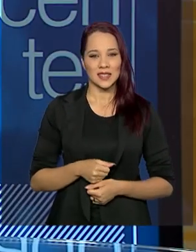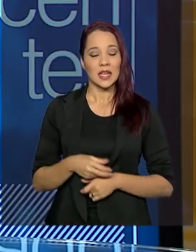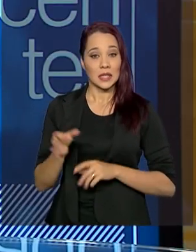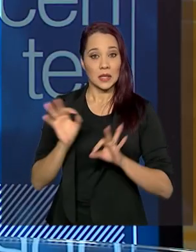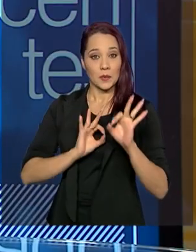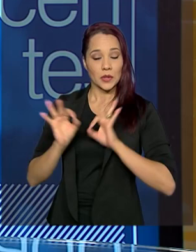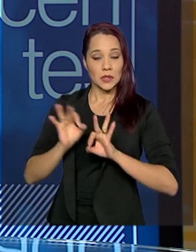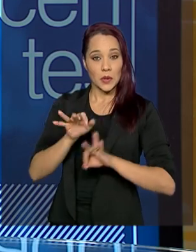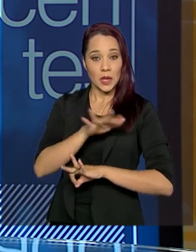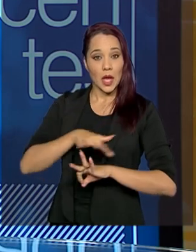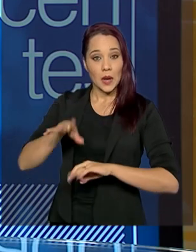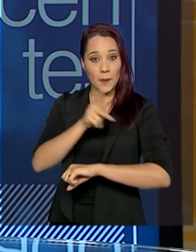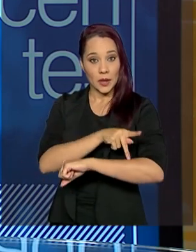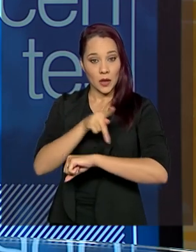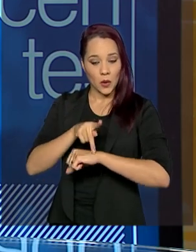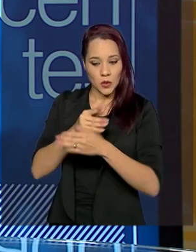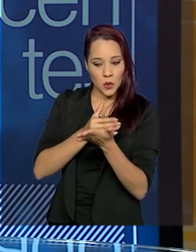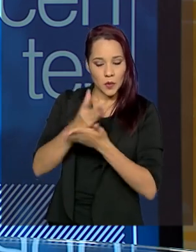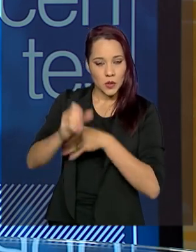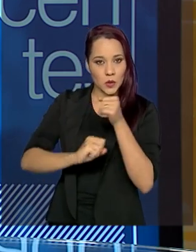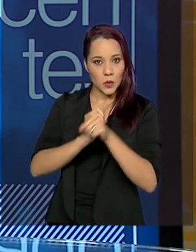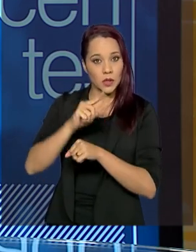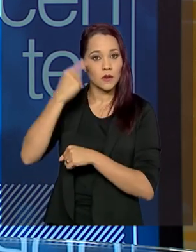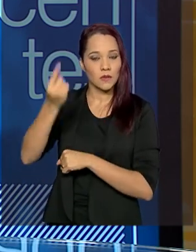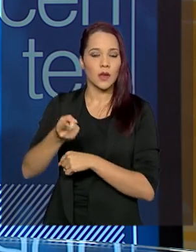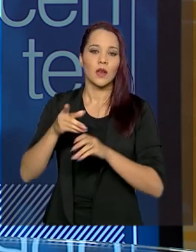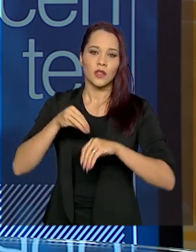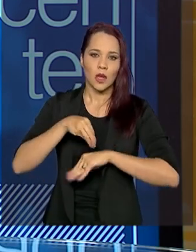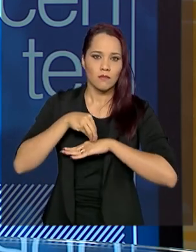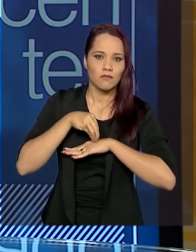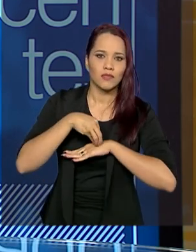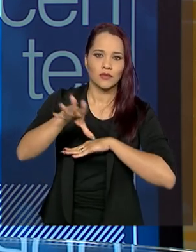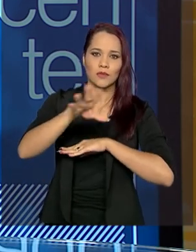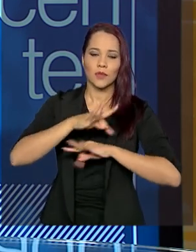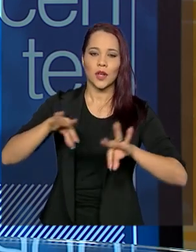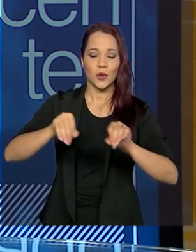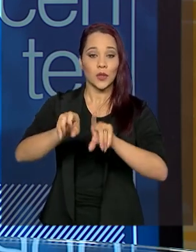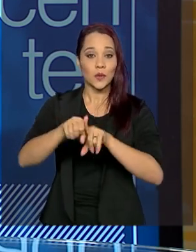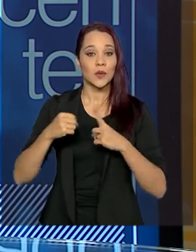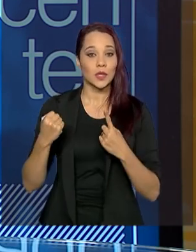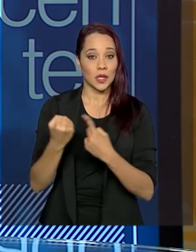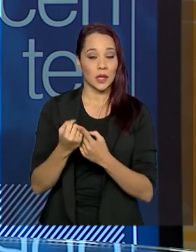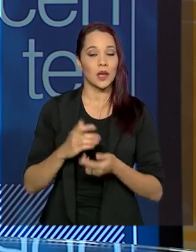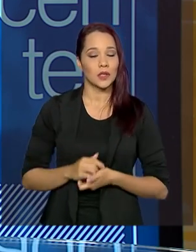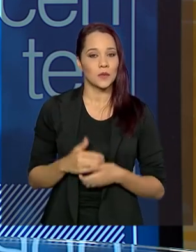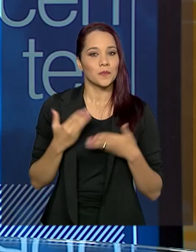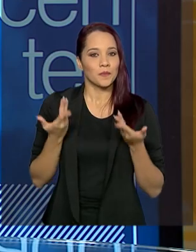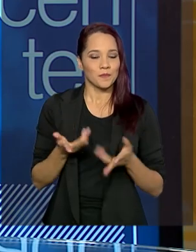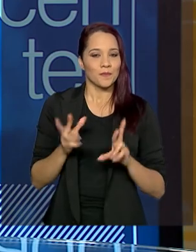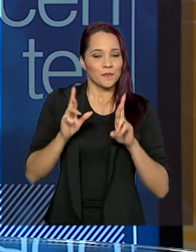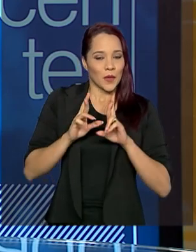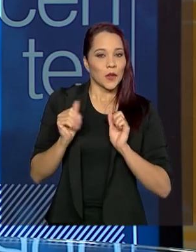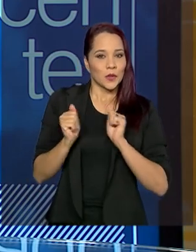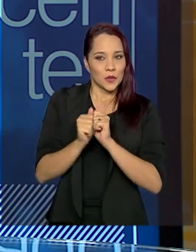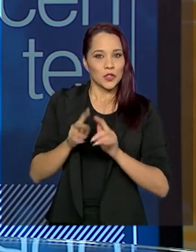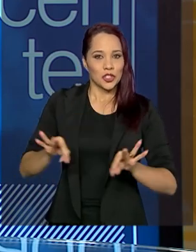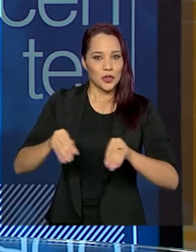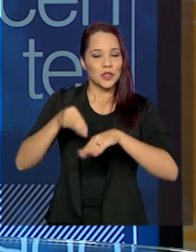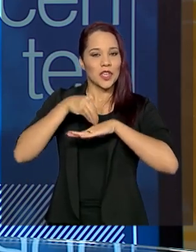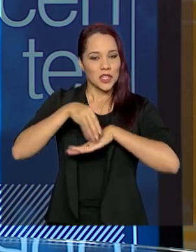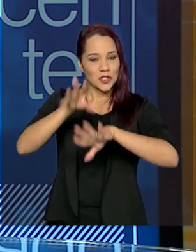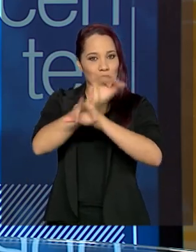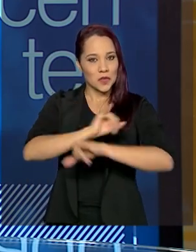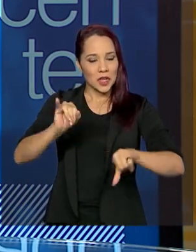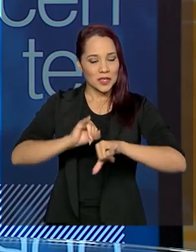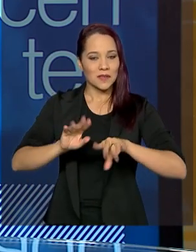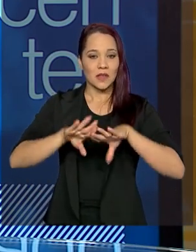pedagógica. No início do ano que vem, a gente já vai colocar disponível para toda a sociedade e a gente aí conta com o engajamento de todos na divulgação